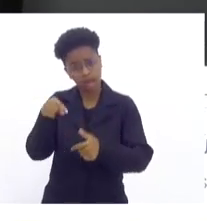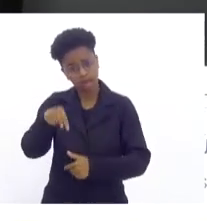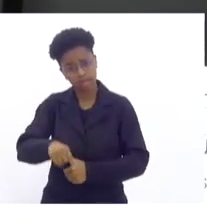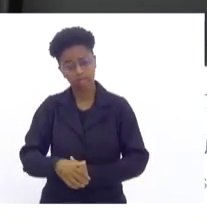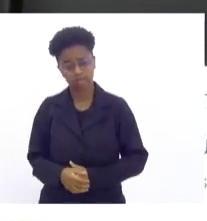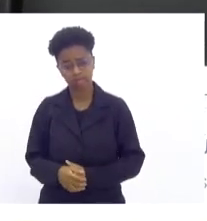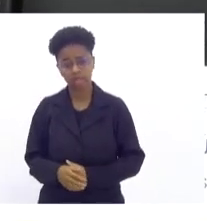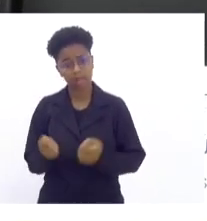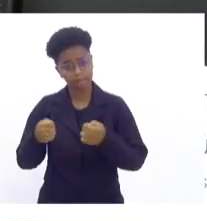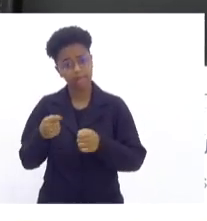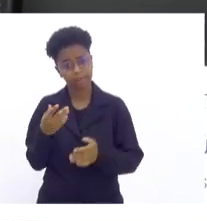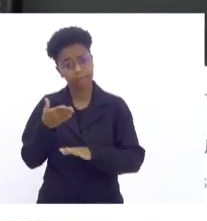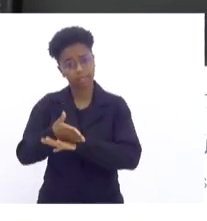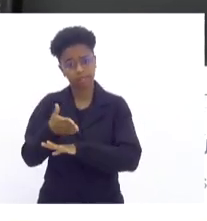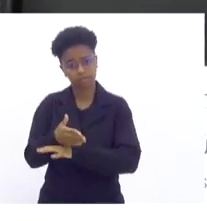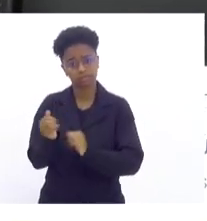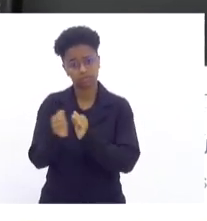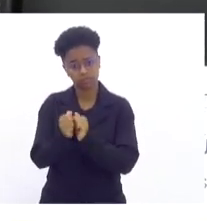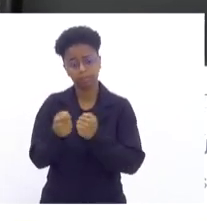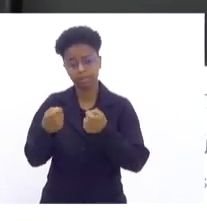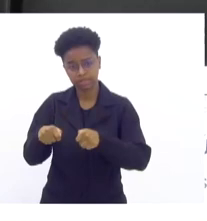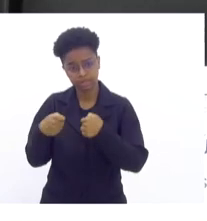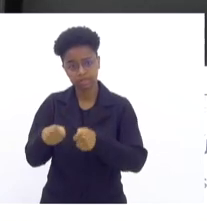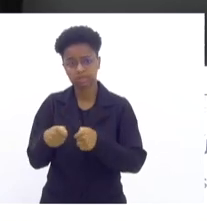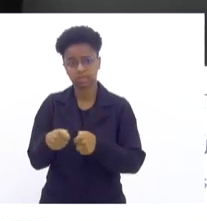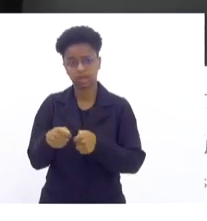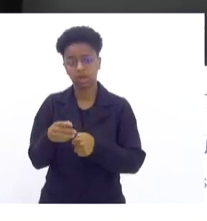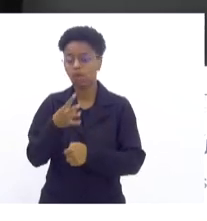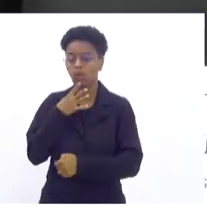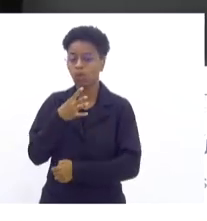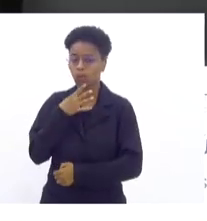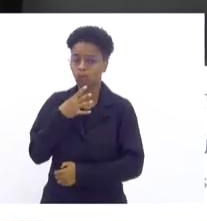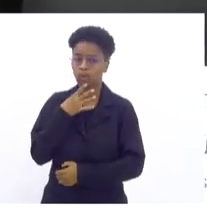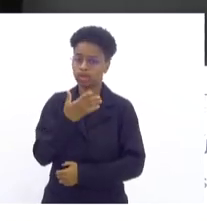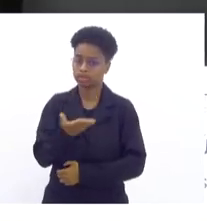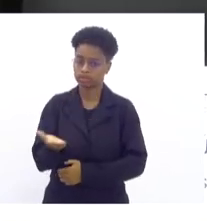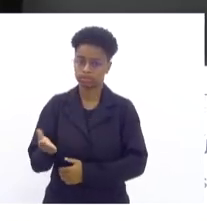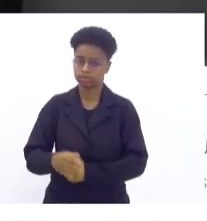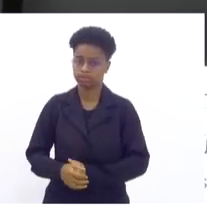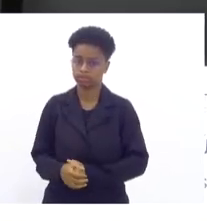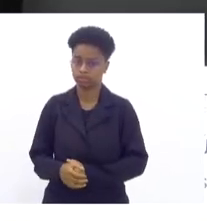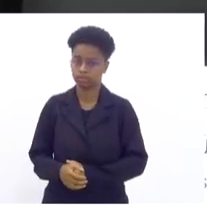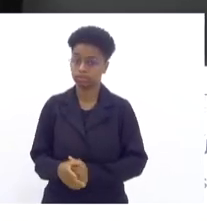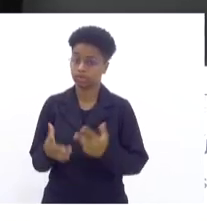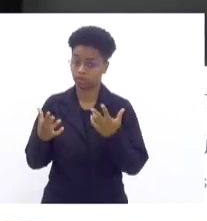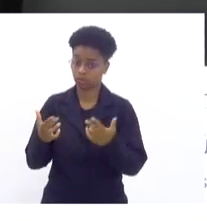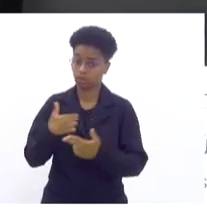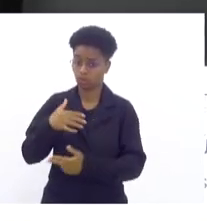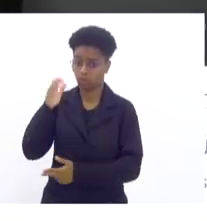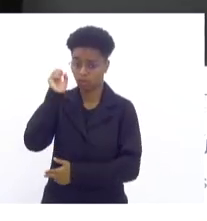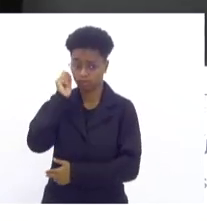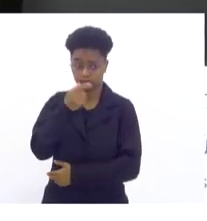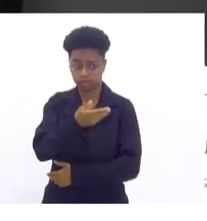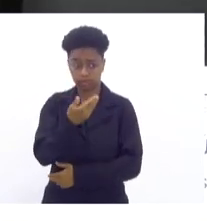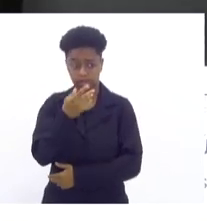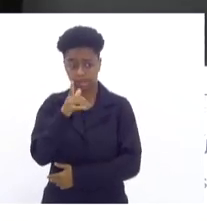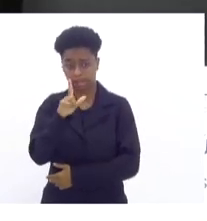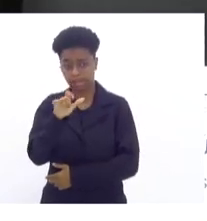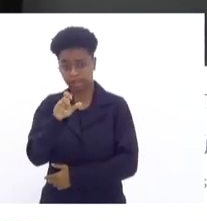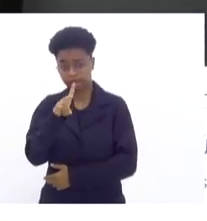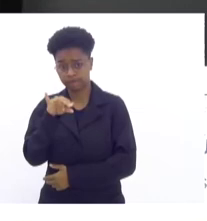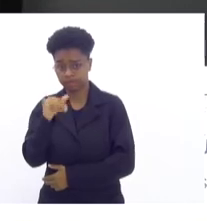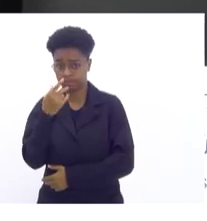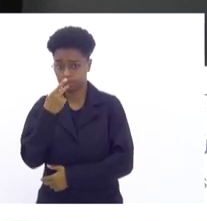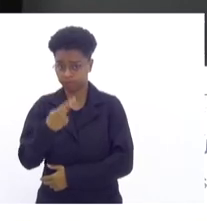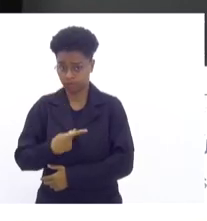que vir aqui participar, tem que vir aqui para ouvir. Como eu ouvi um relato ali agora, estava conversando com o coronel Levi agora há pouco